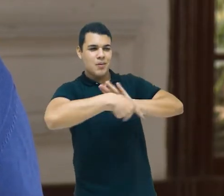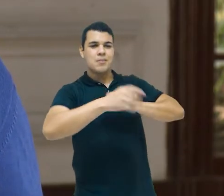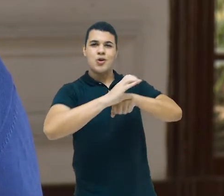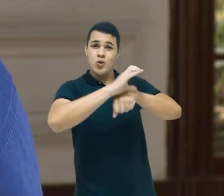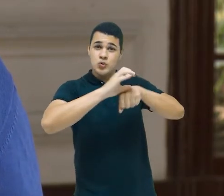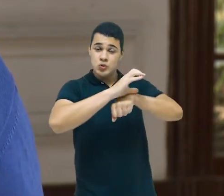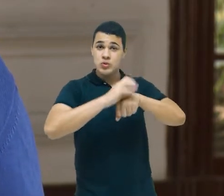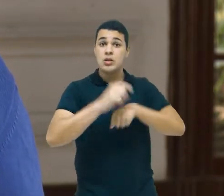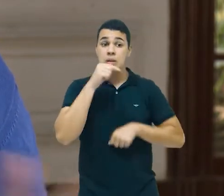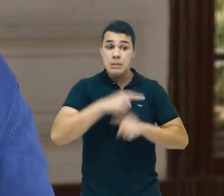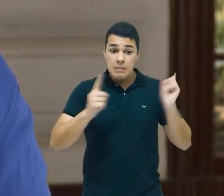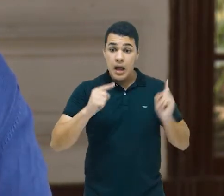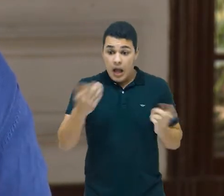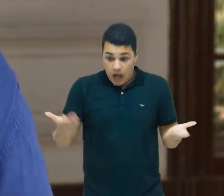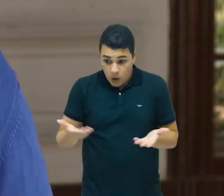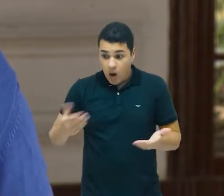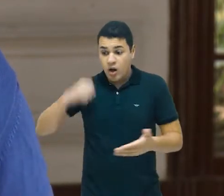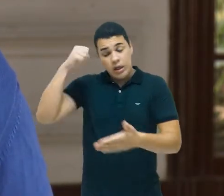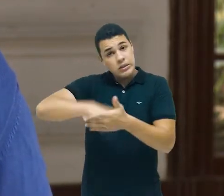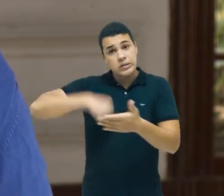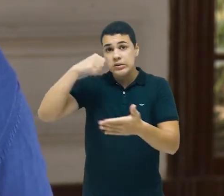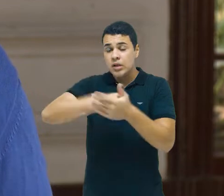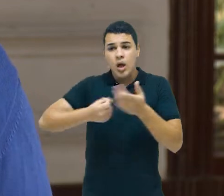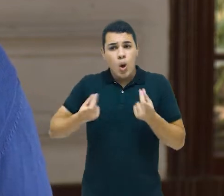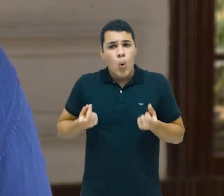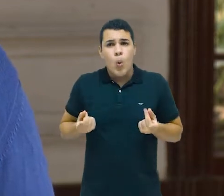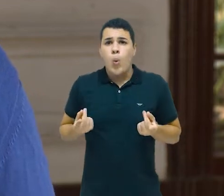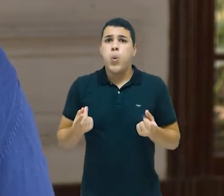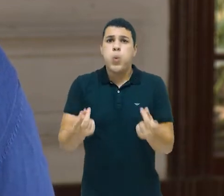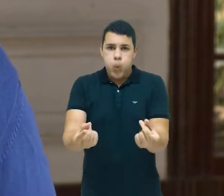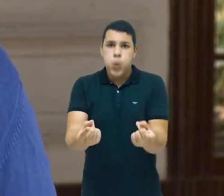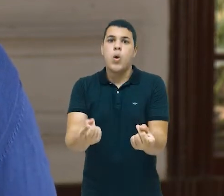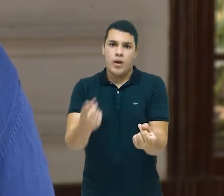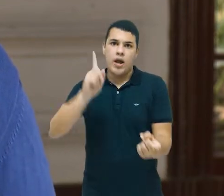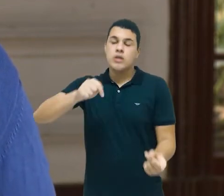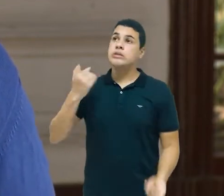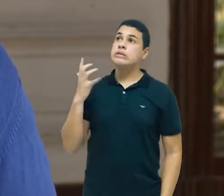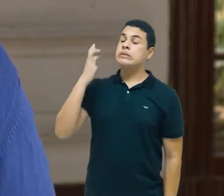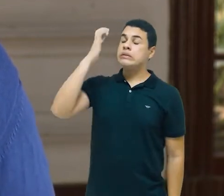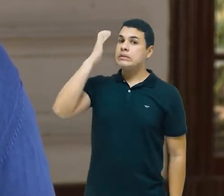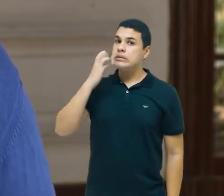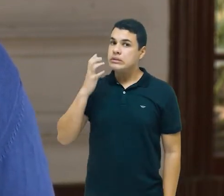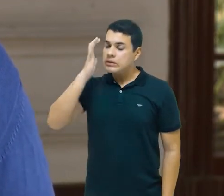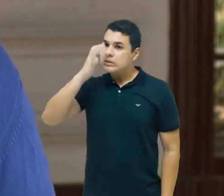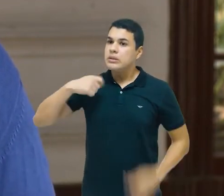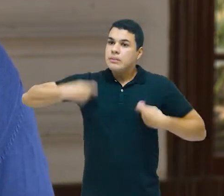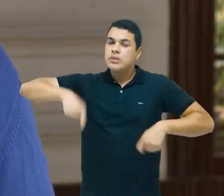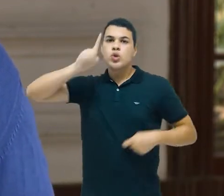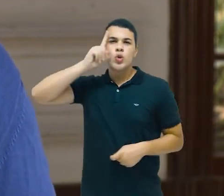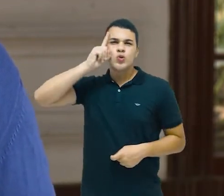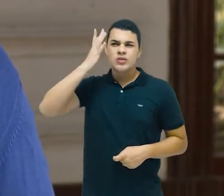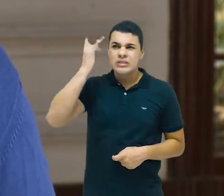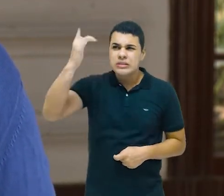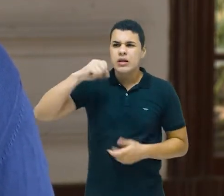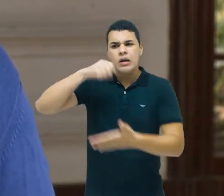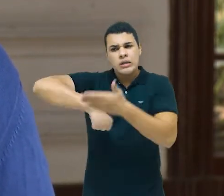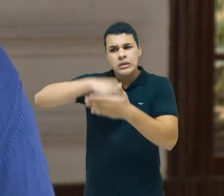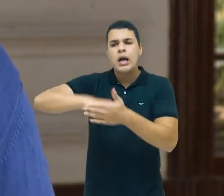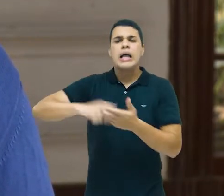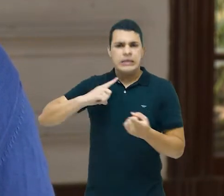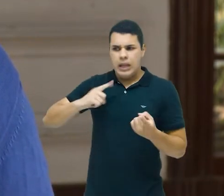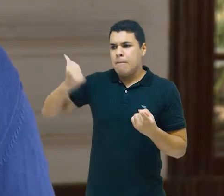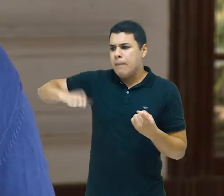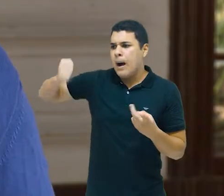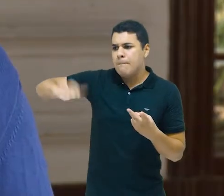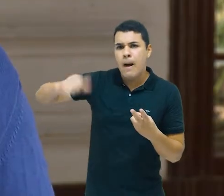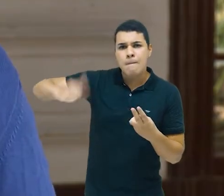efetivação desse direito, ela tem sido assim dura, sabe? Um osso muito duro, com muitas derrotas. Ao